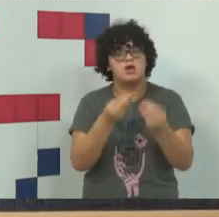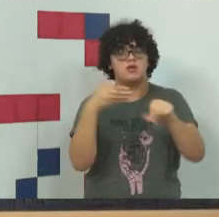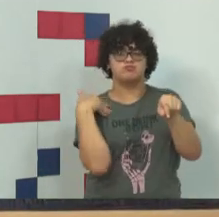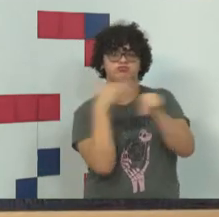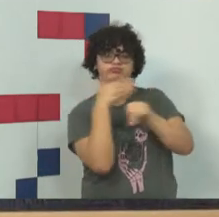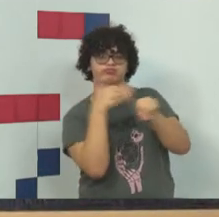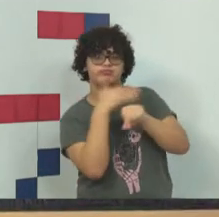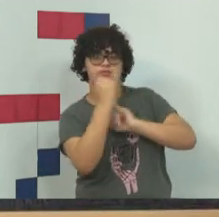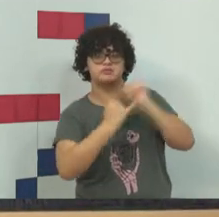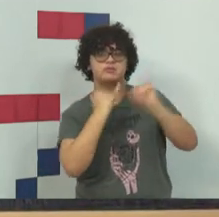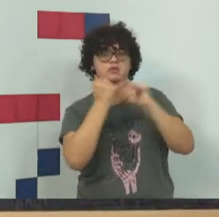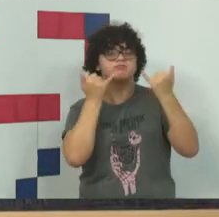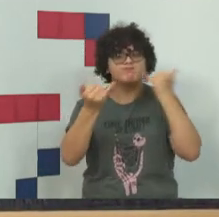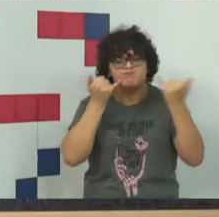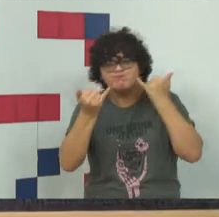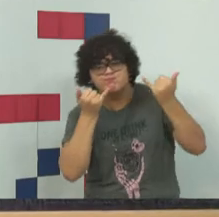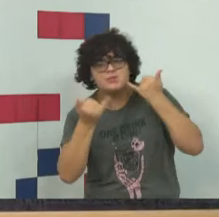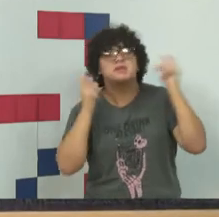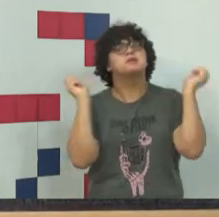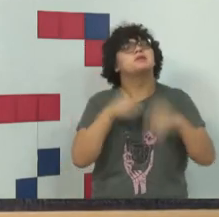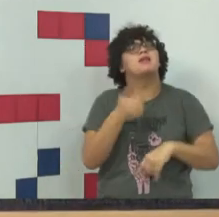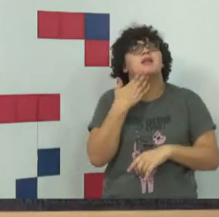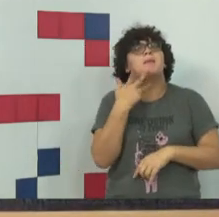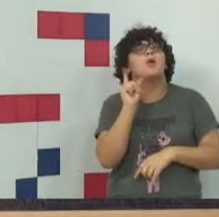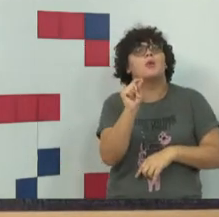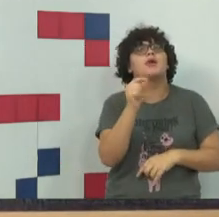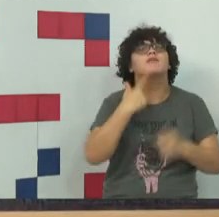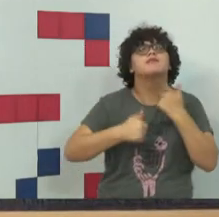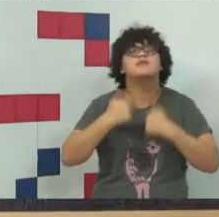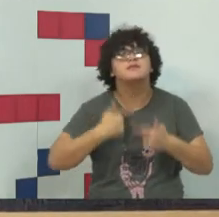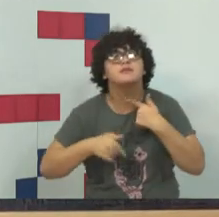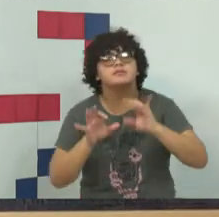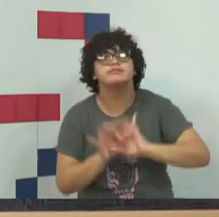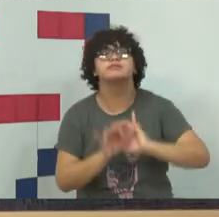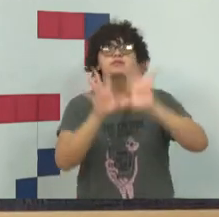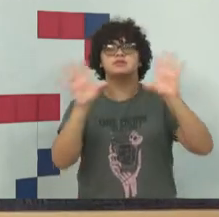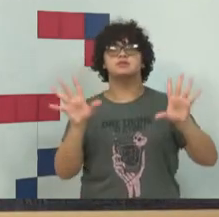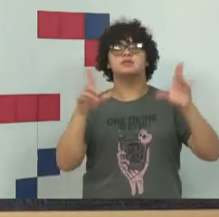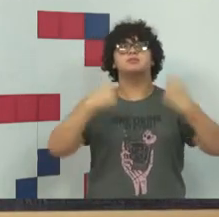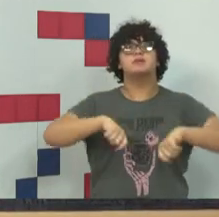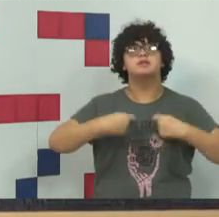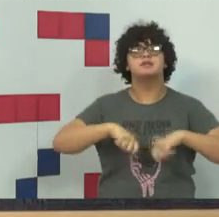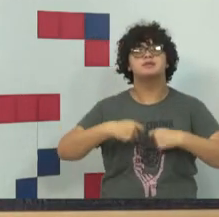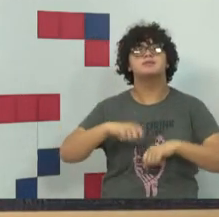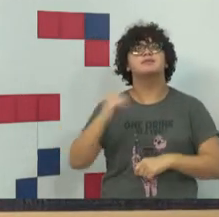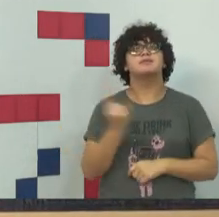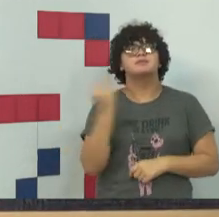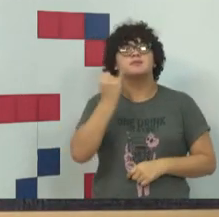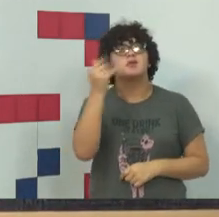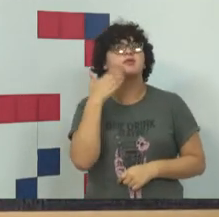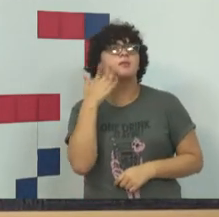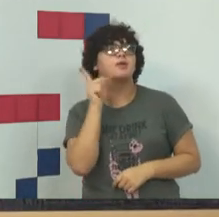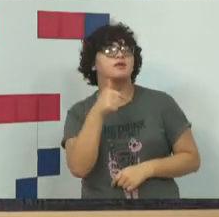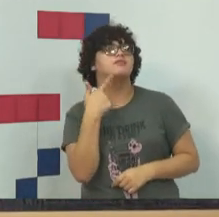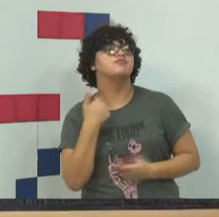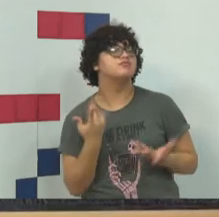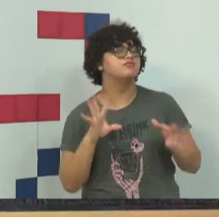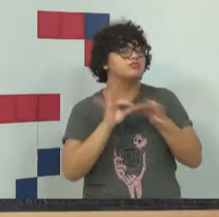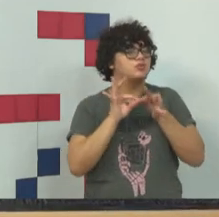e o acesso à informação. No entanto, ainda que a liberdade de expressão essencial seja essencial à realização da dignidade